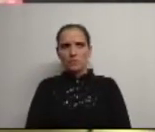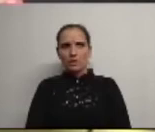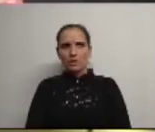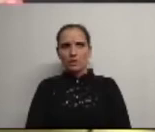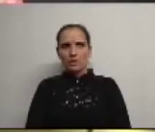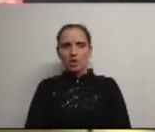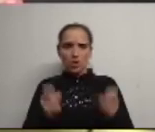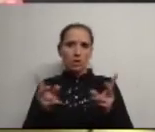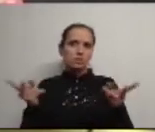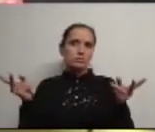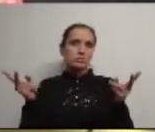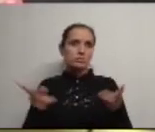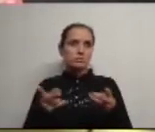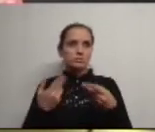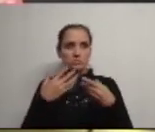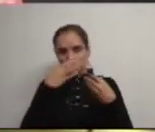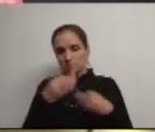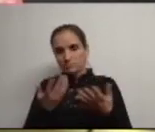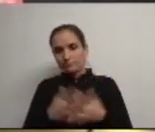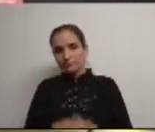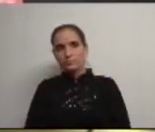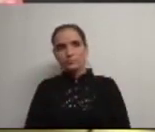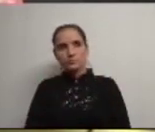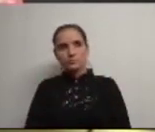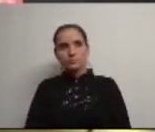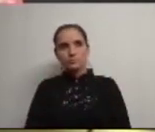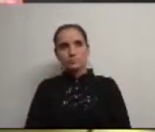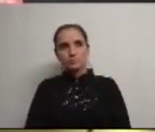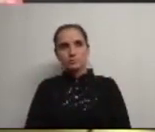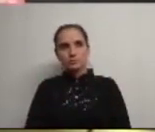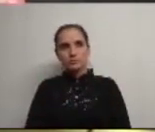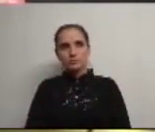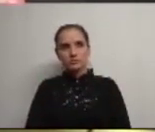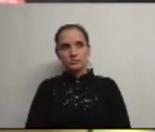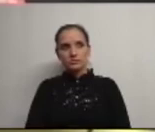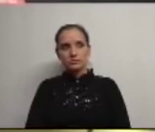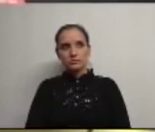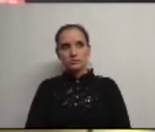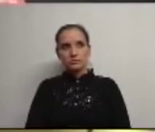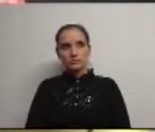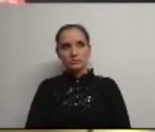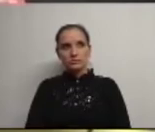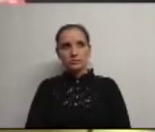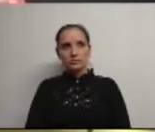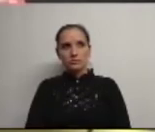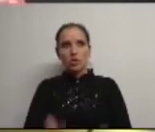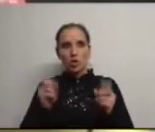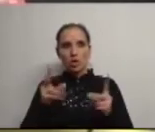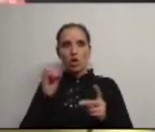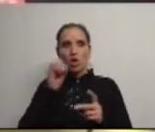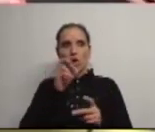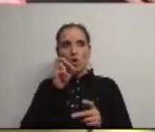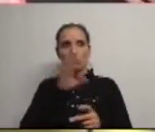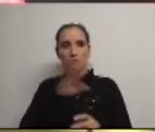ok certo mas também há também temos 8 mil ok 8 mil ok